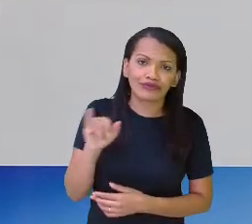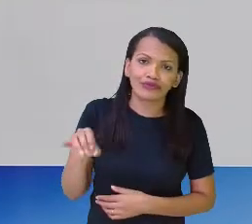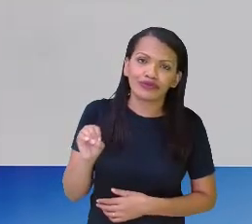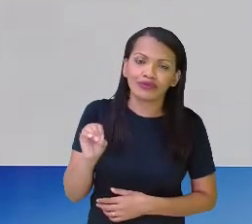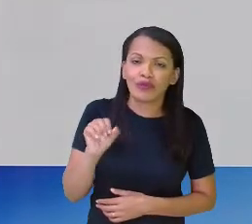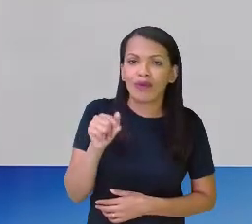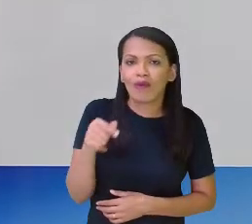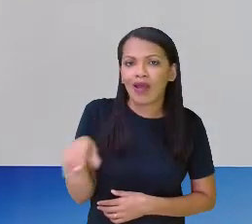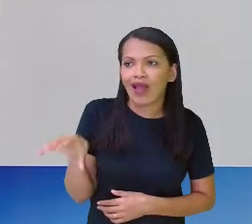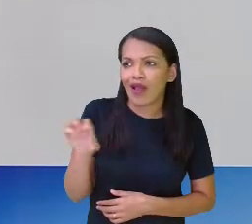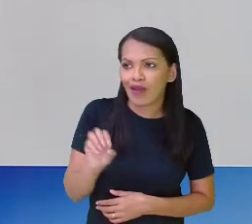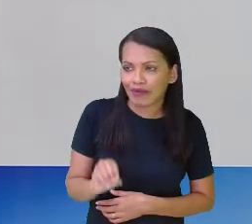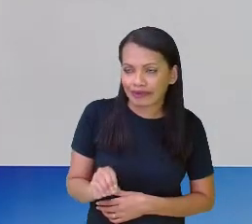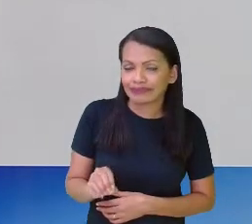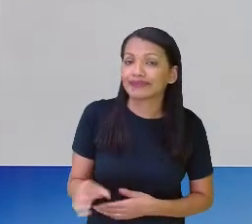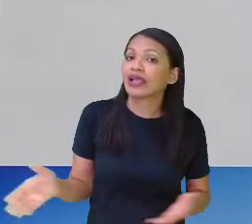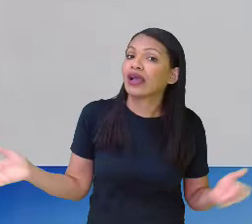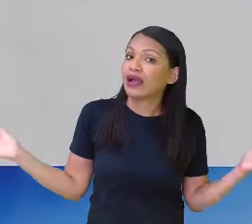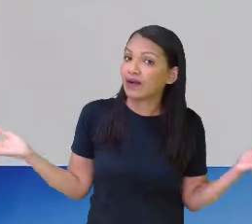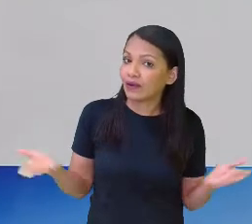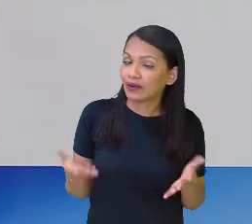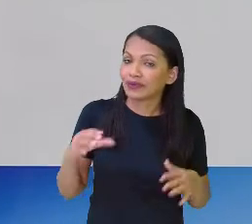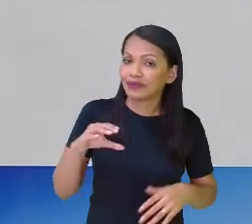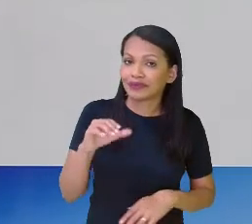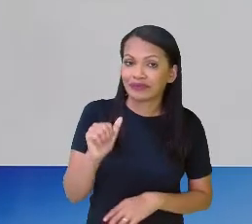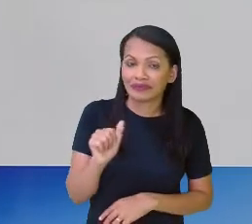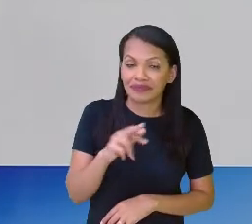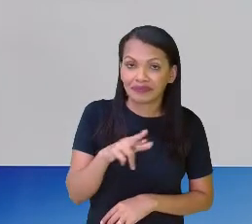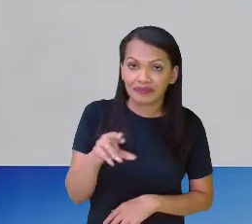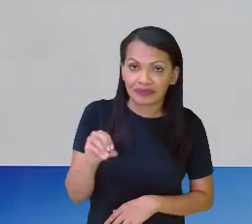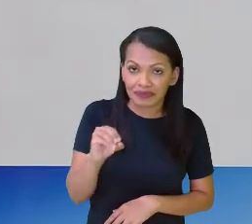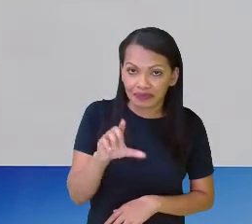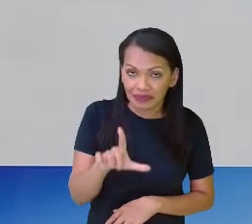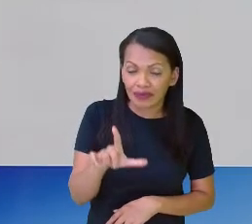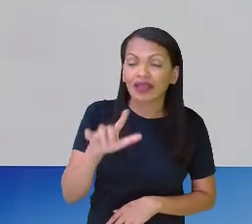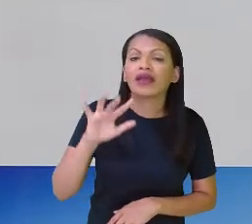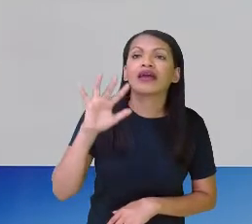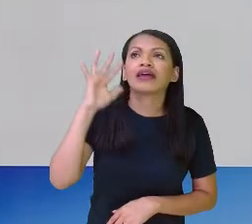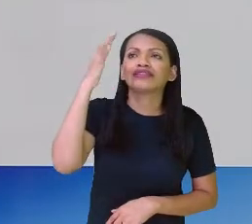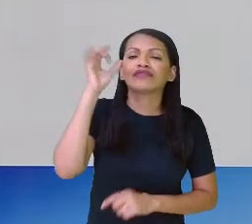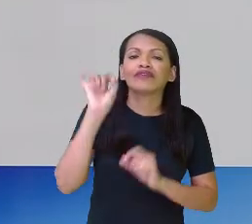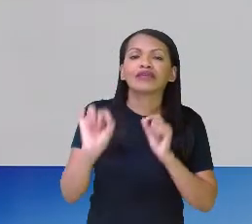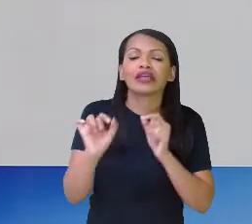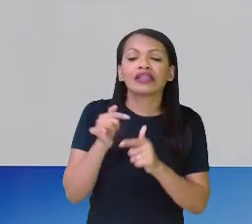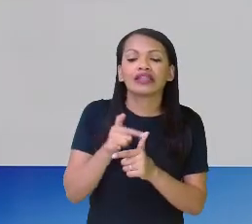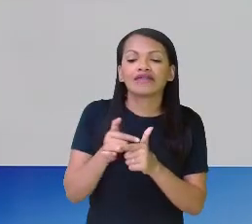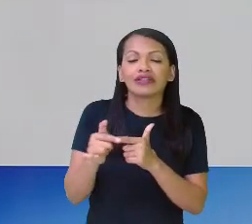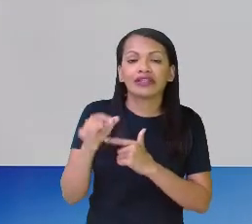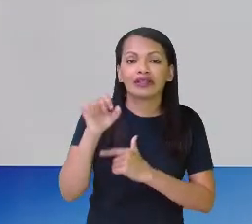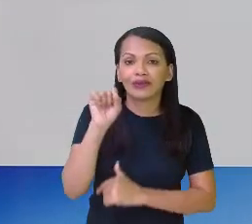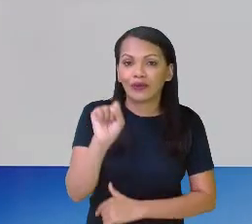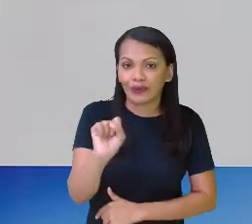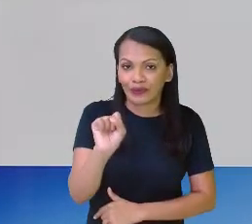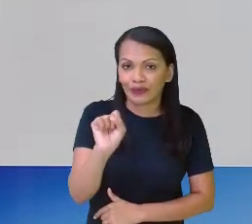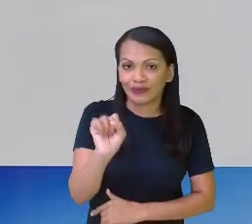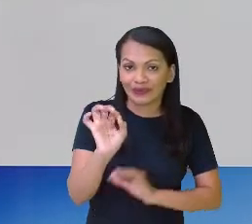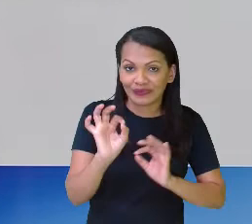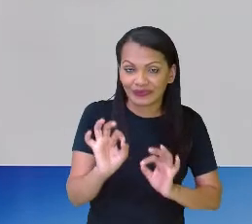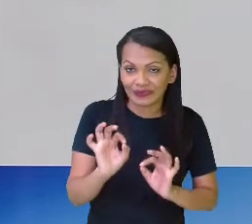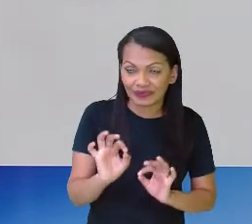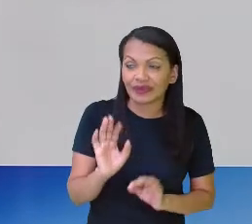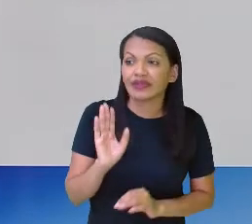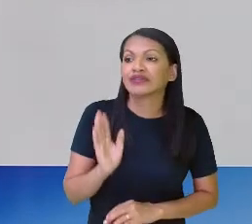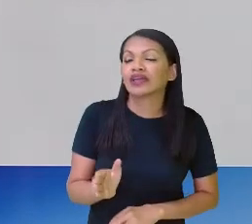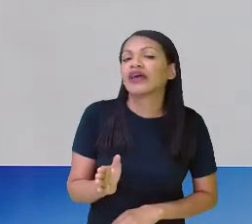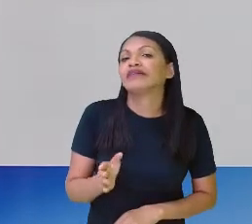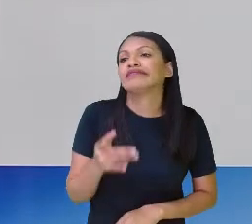João. Aí veio Carol. Carol resolveu dividir em oito partes. Já